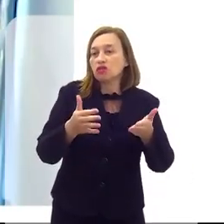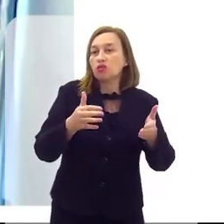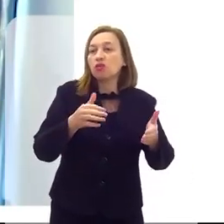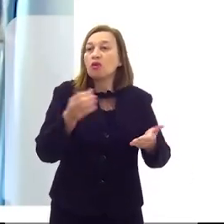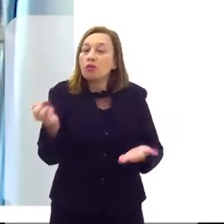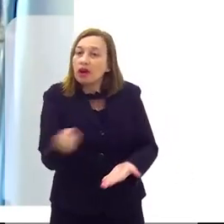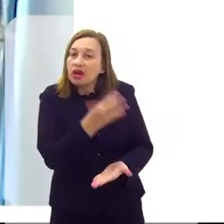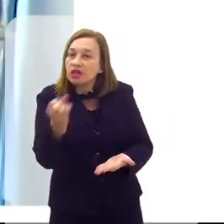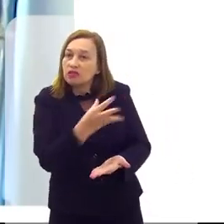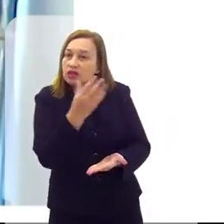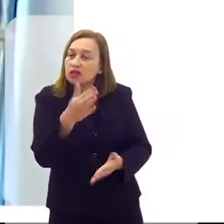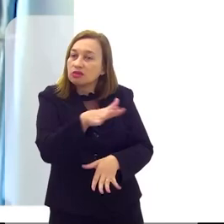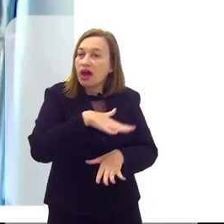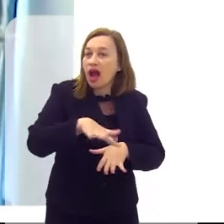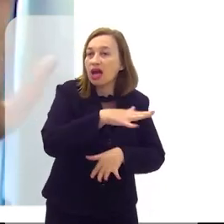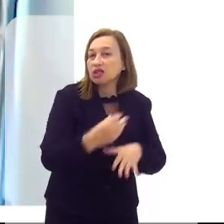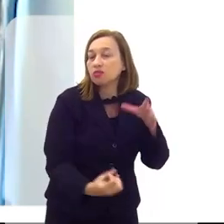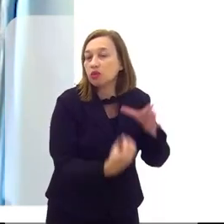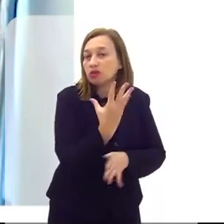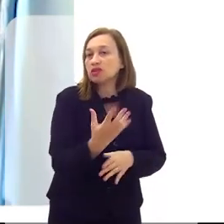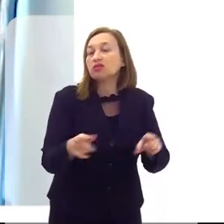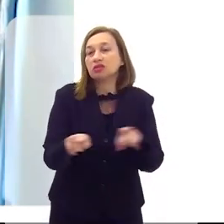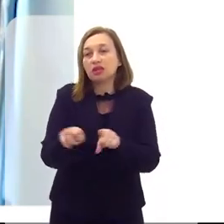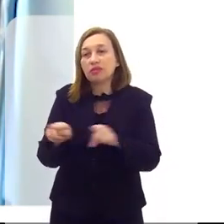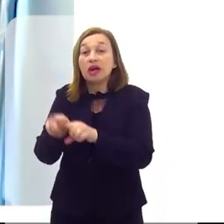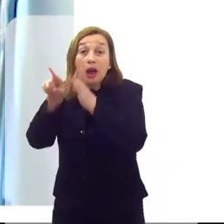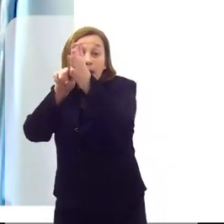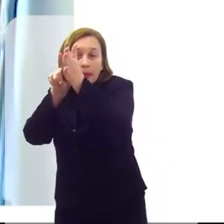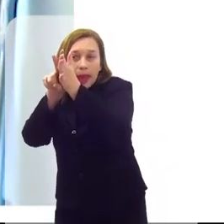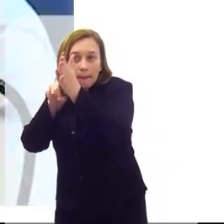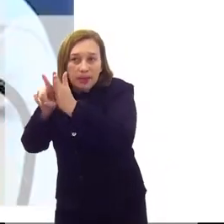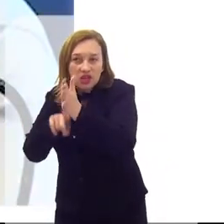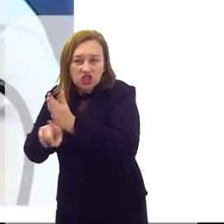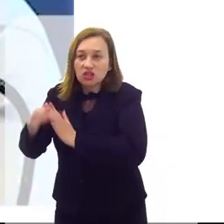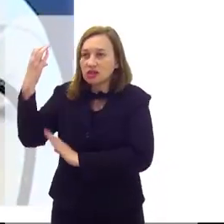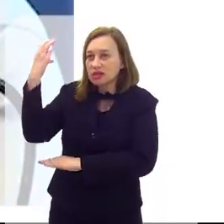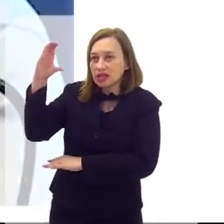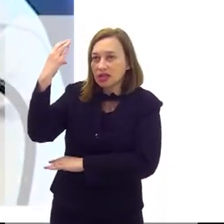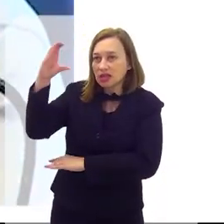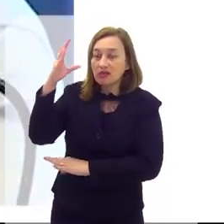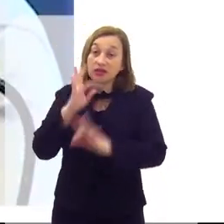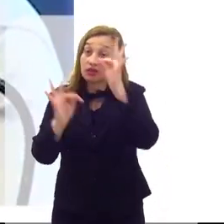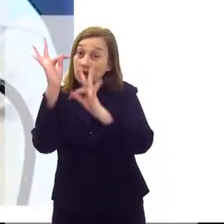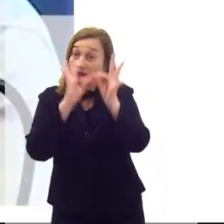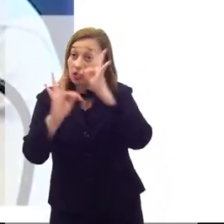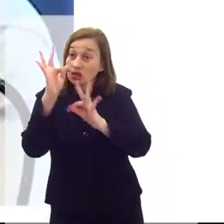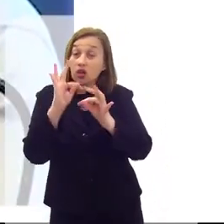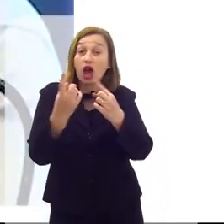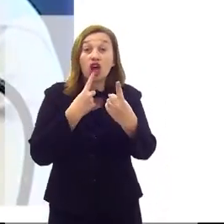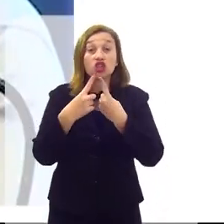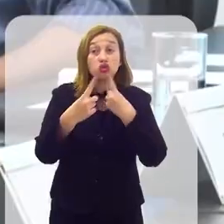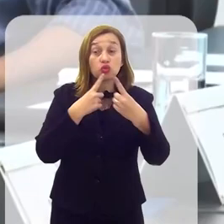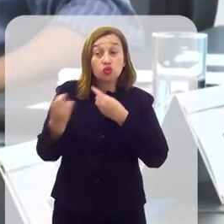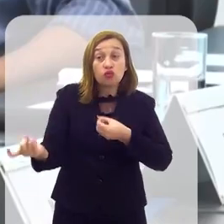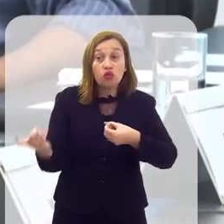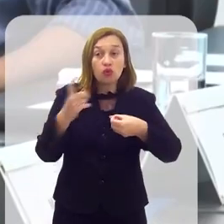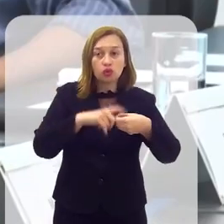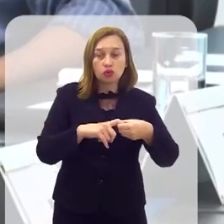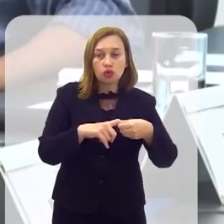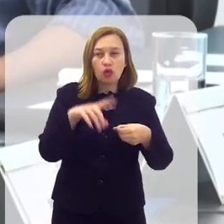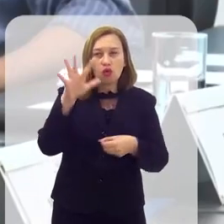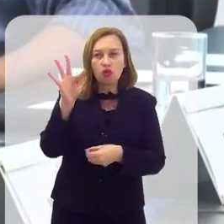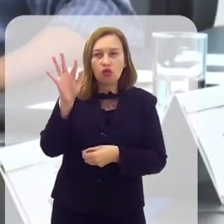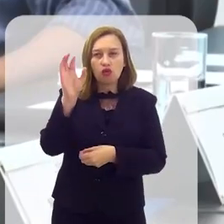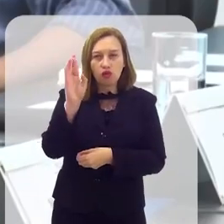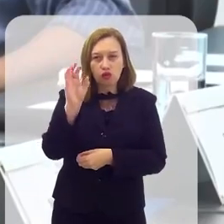medidas de incentivo tanto à inovação no setor produtivo, quanto na pesquisa científica e tecnológica. A discussão